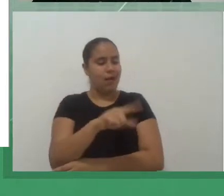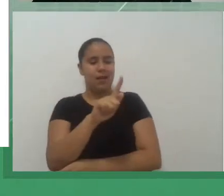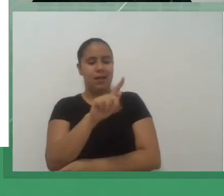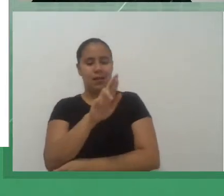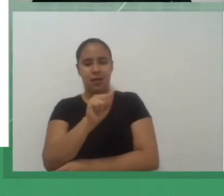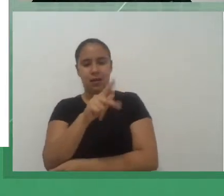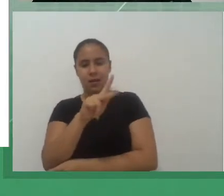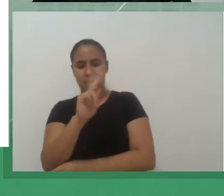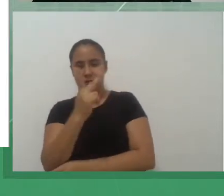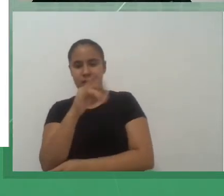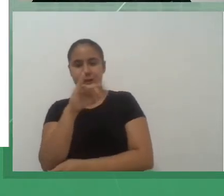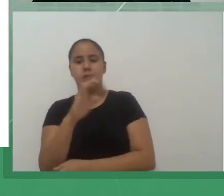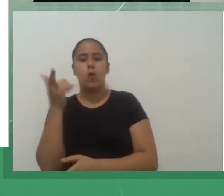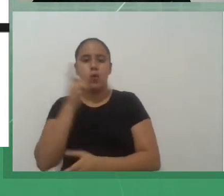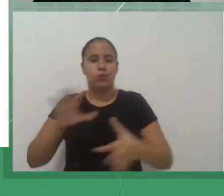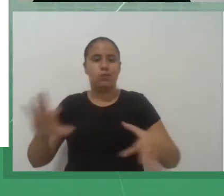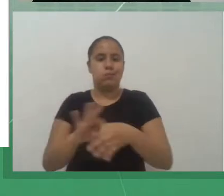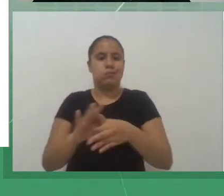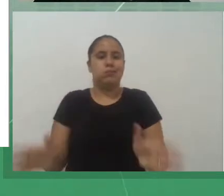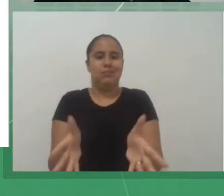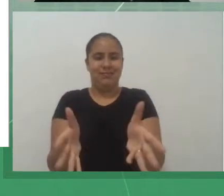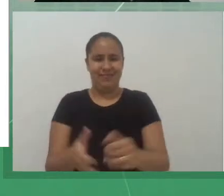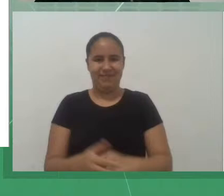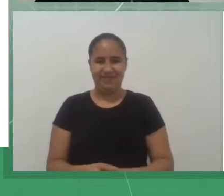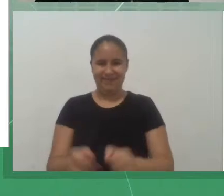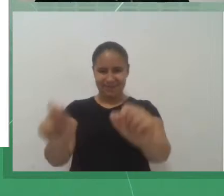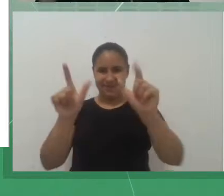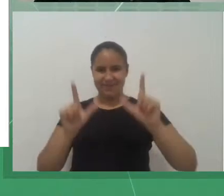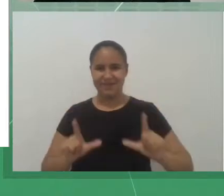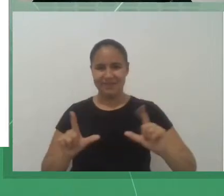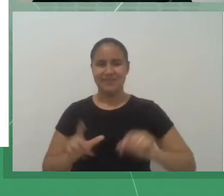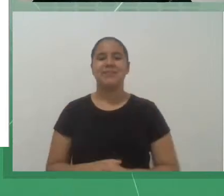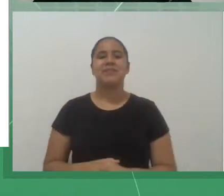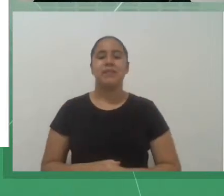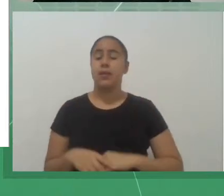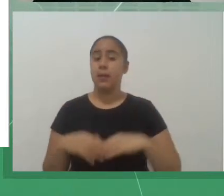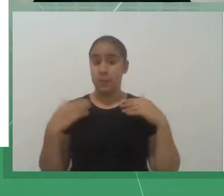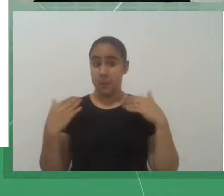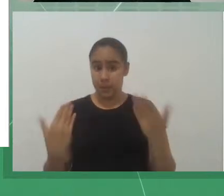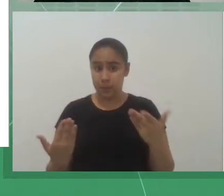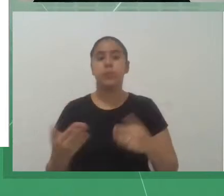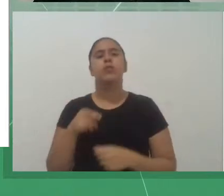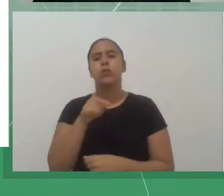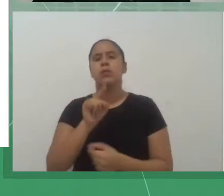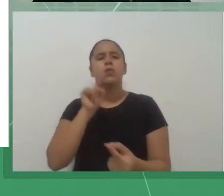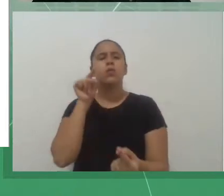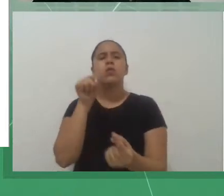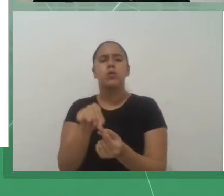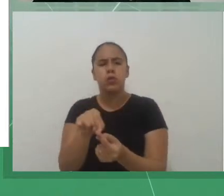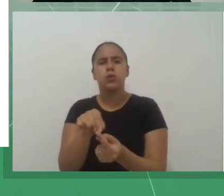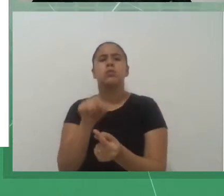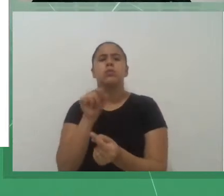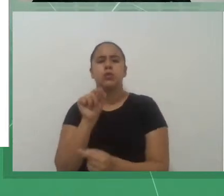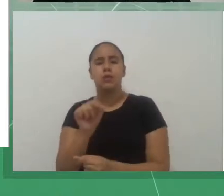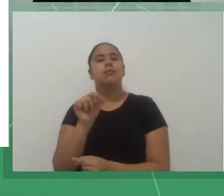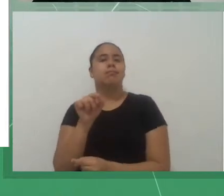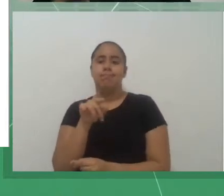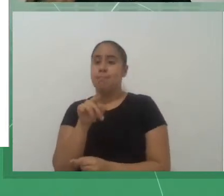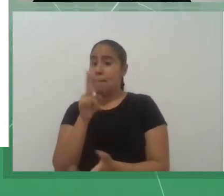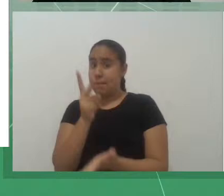avançar mais um, por gentileza, professor. E aí, o objetivo seria justamente esse, né,